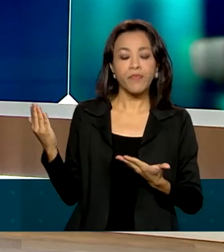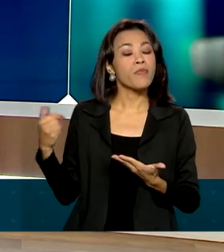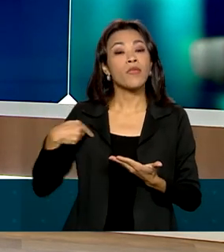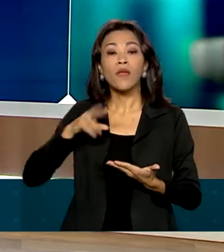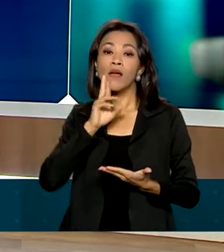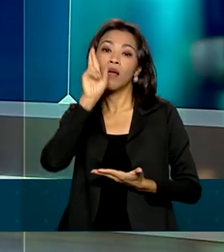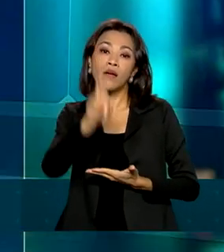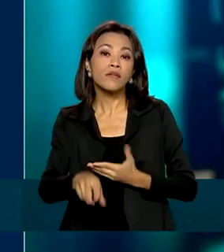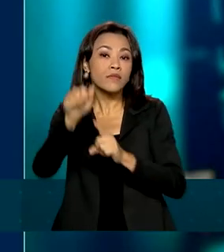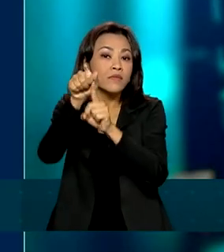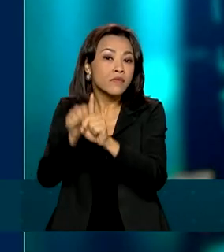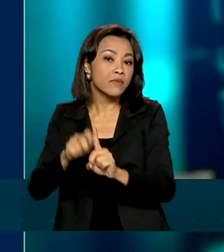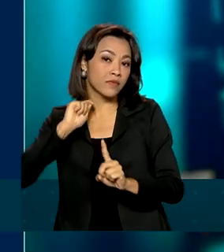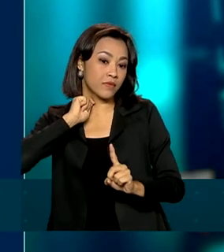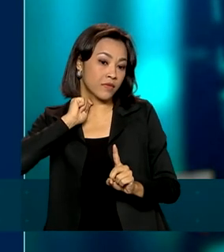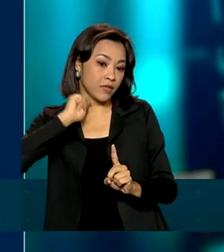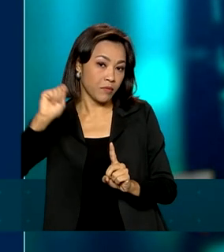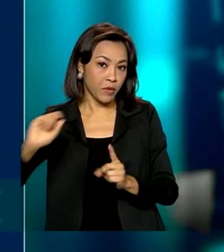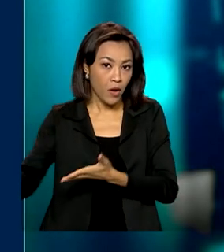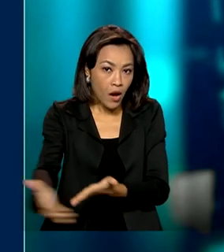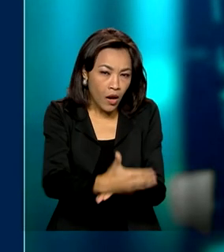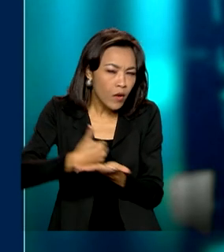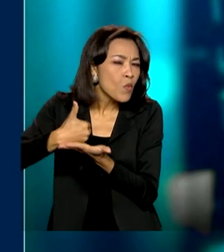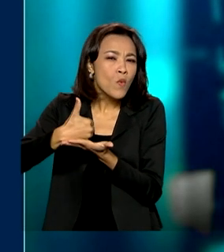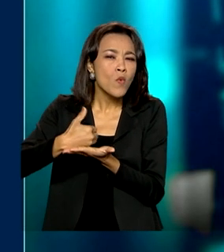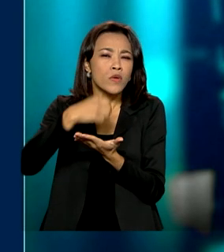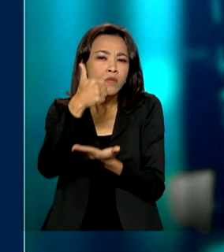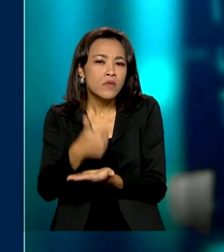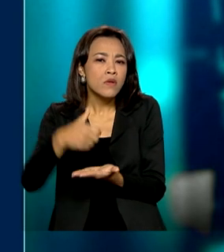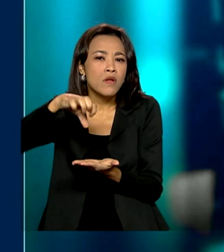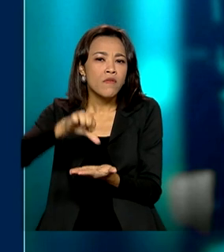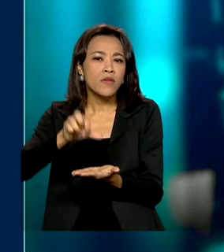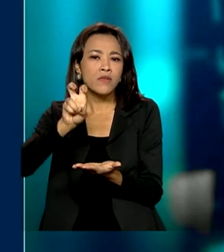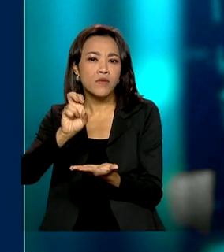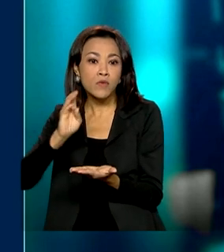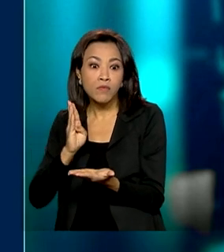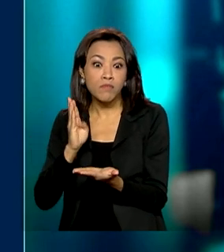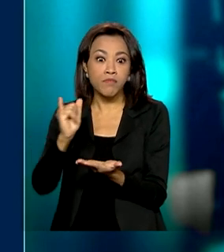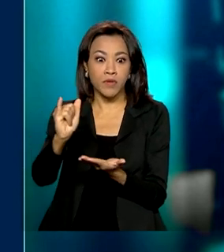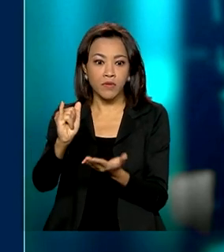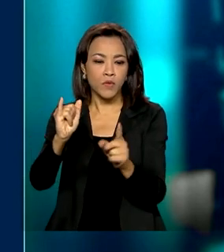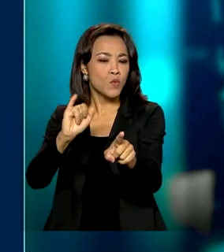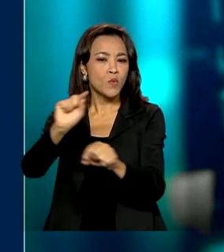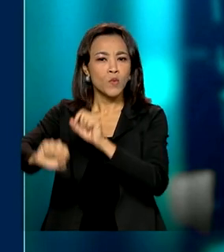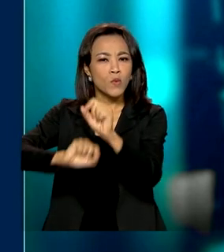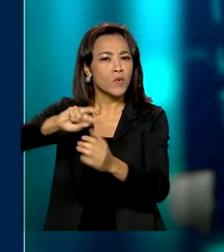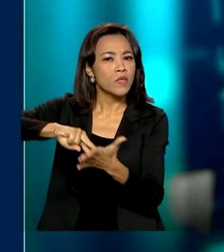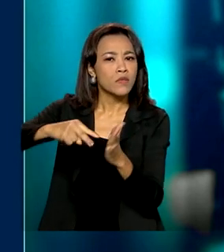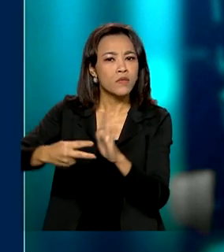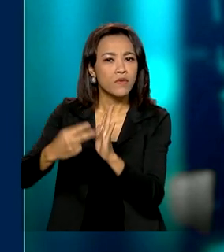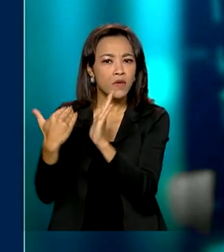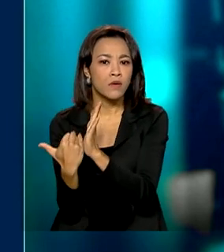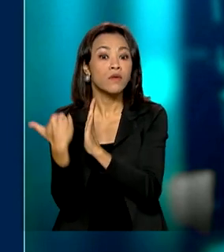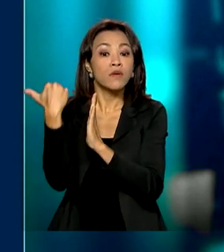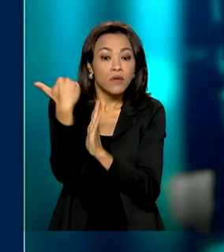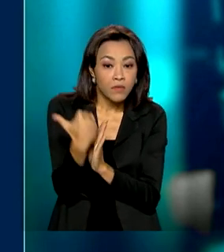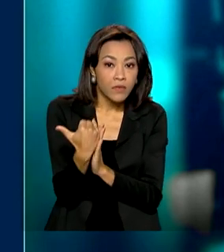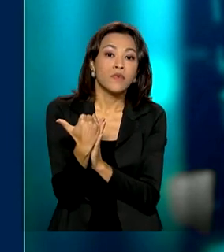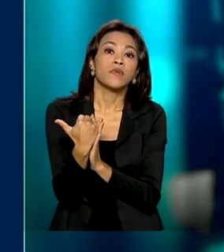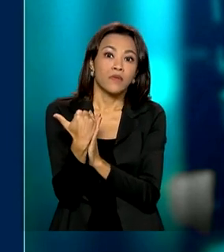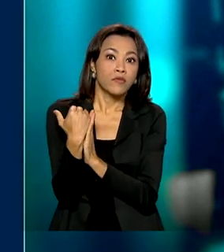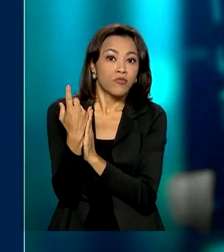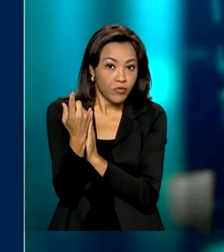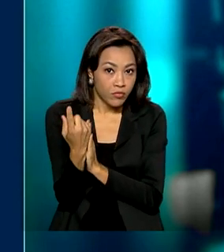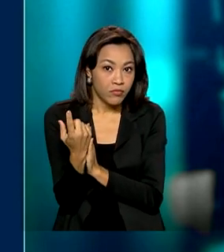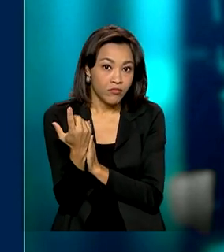resultado de abril foi, então, em termos de arrecadação, foi de R$ 195 bilhões, o que representa um aumento em termos